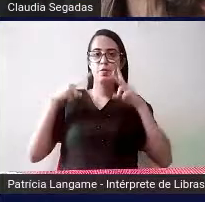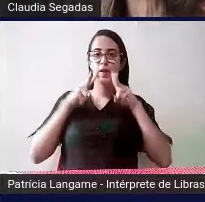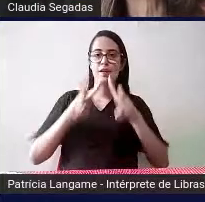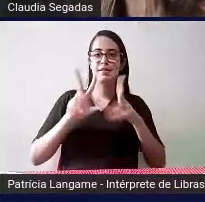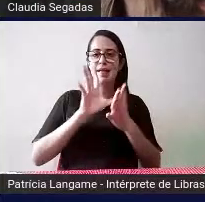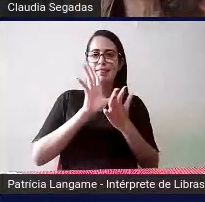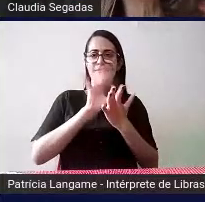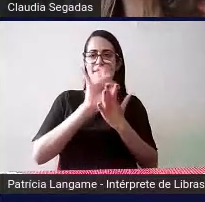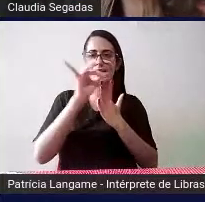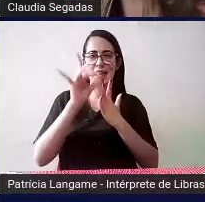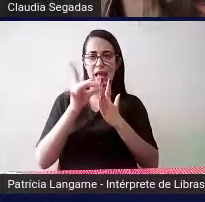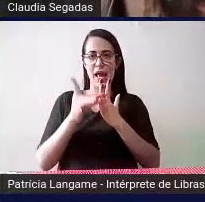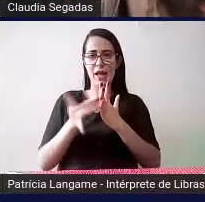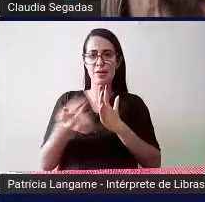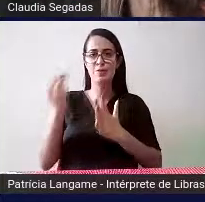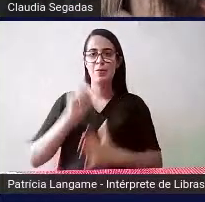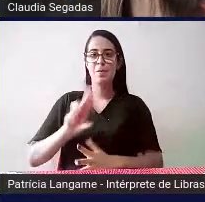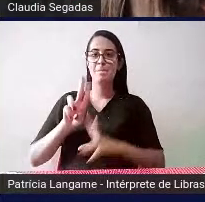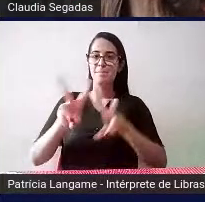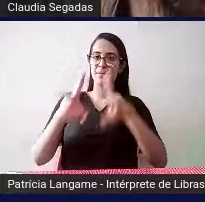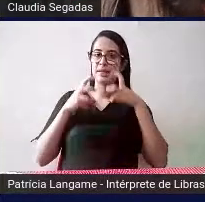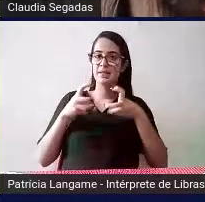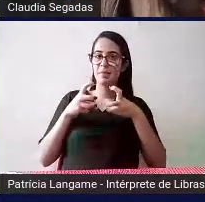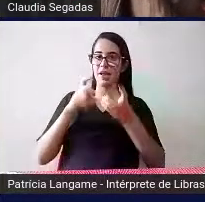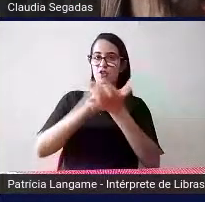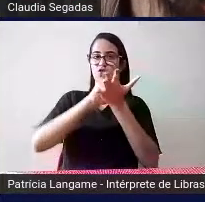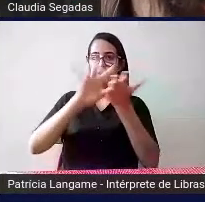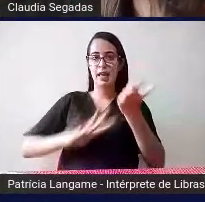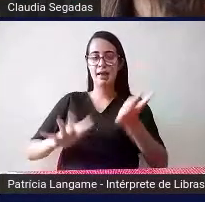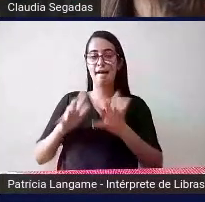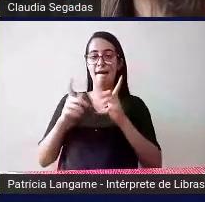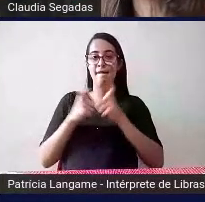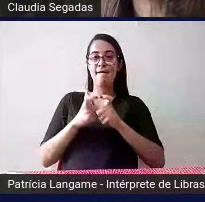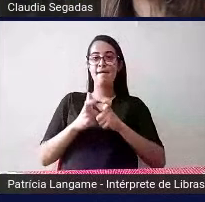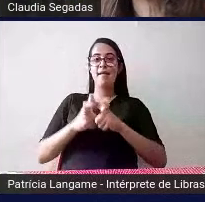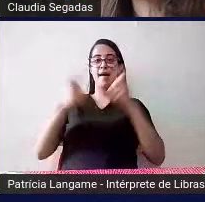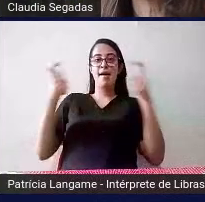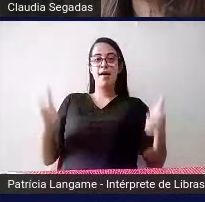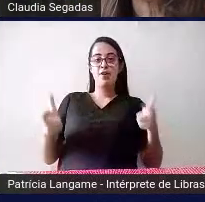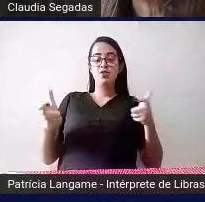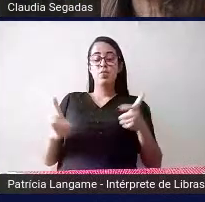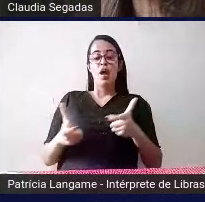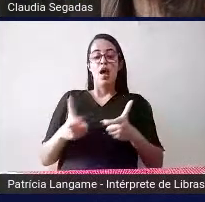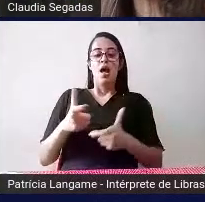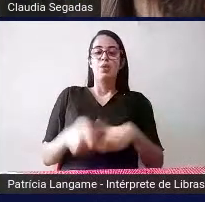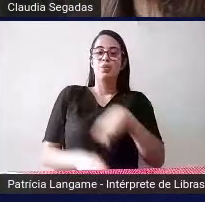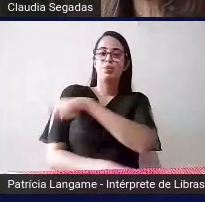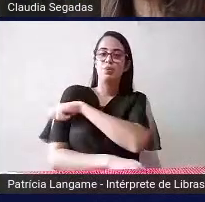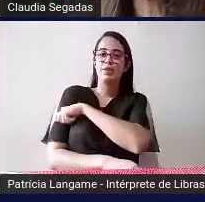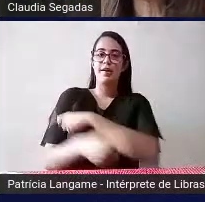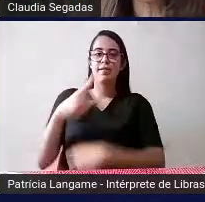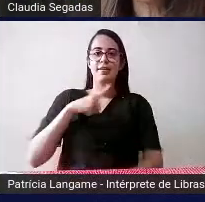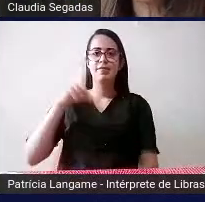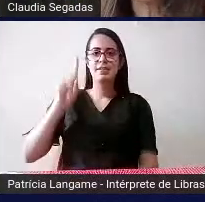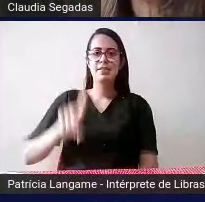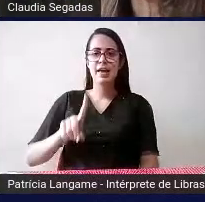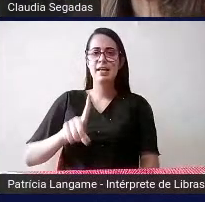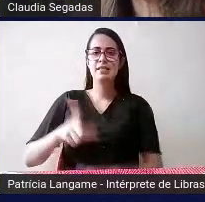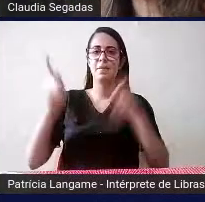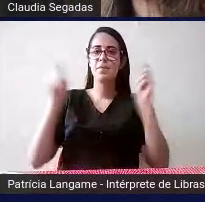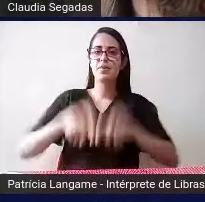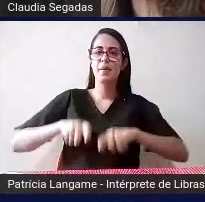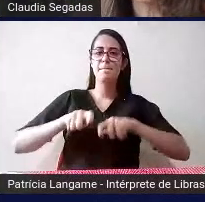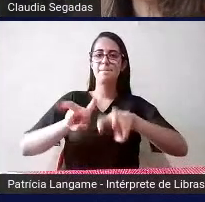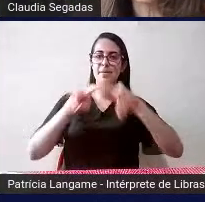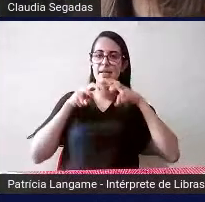perceber de forma tátil o detalhe grande demais para um aluno com deficiência visual por exemplo poder perceber o todo